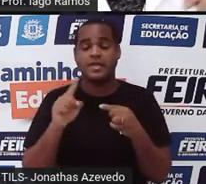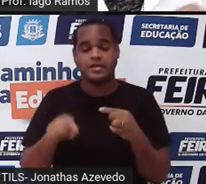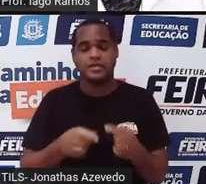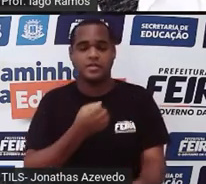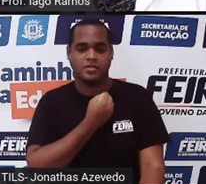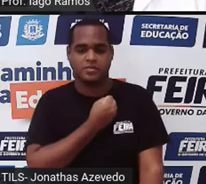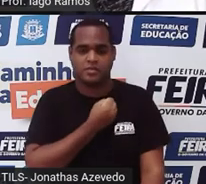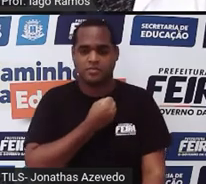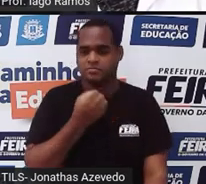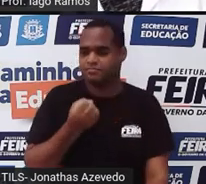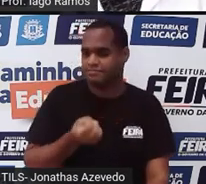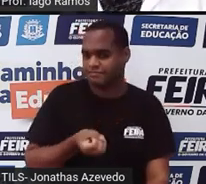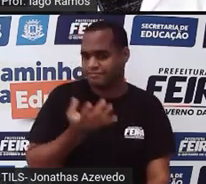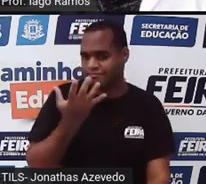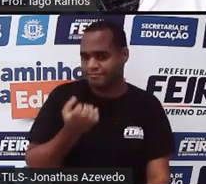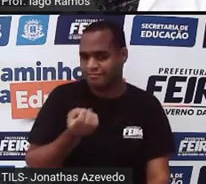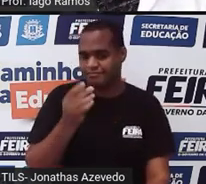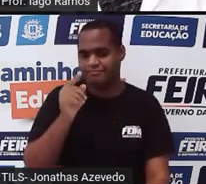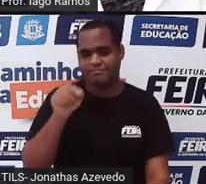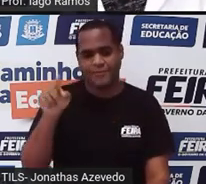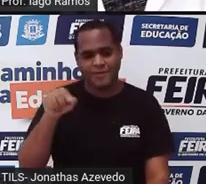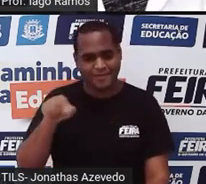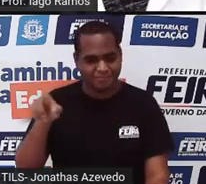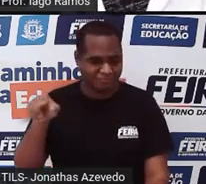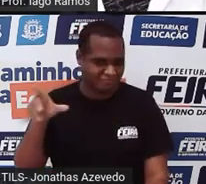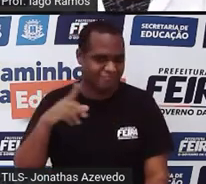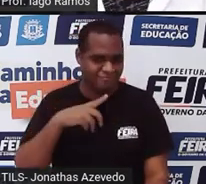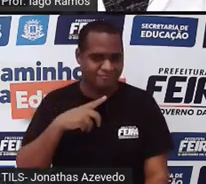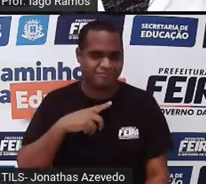a quantidade das bolinhas, ok?